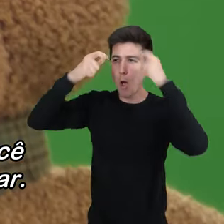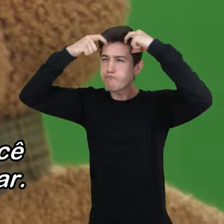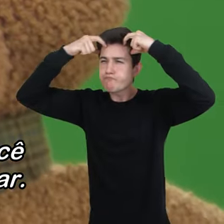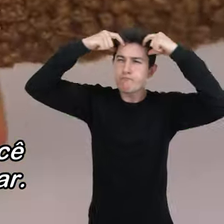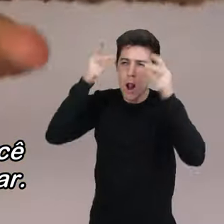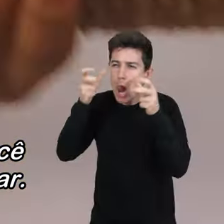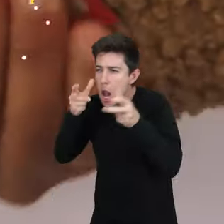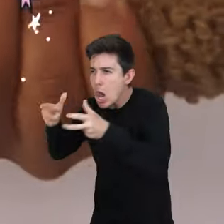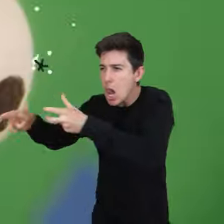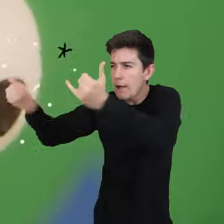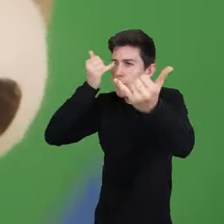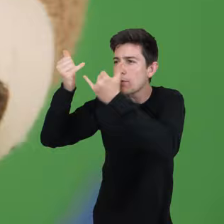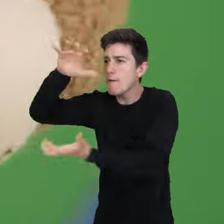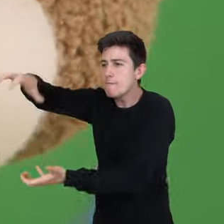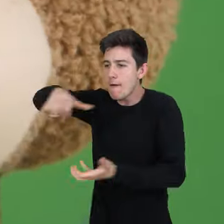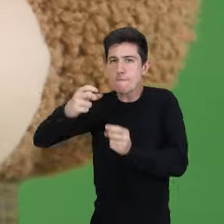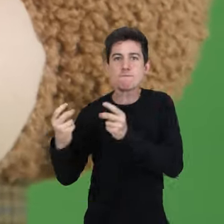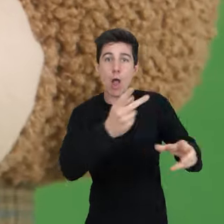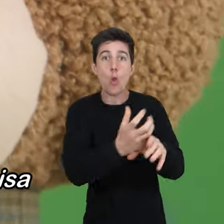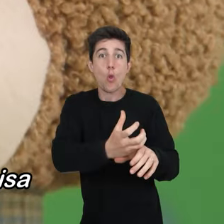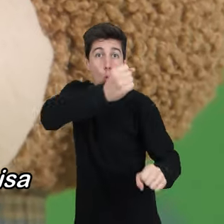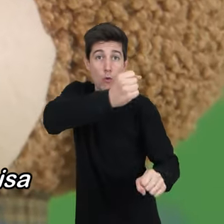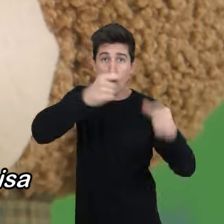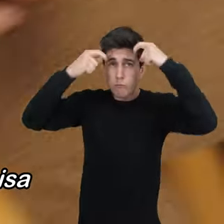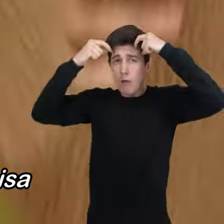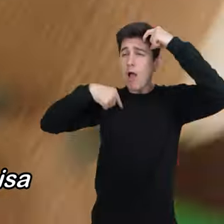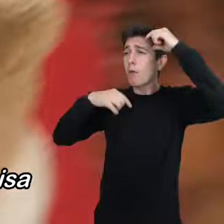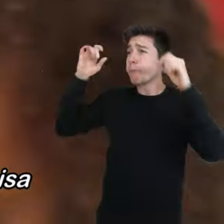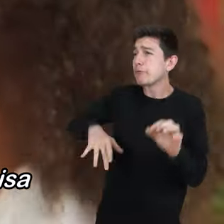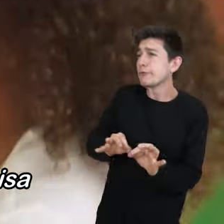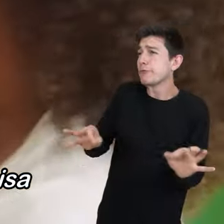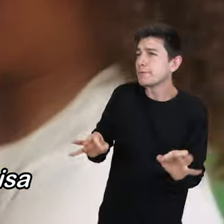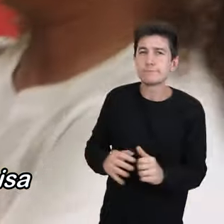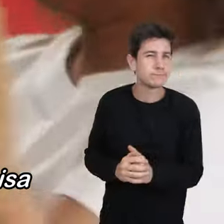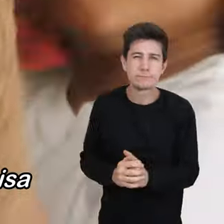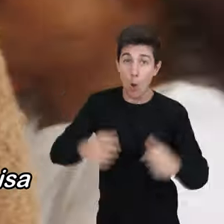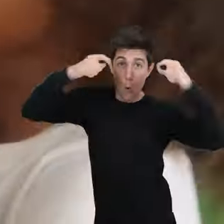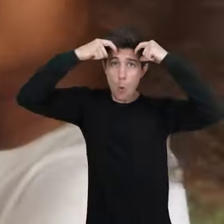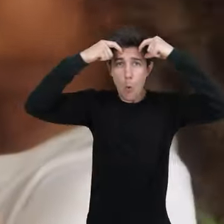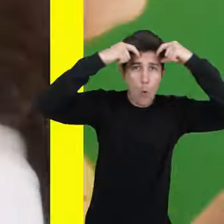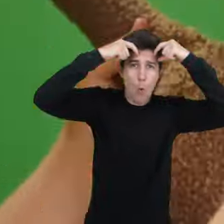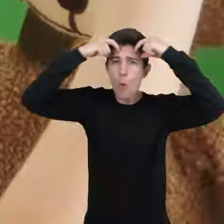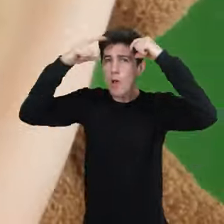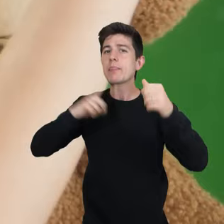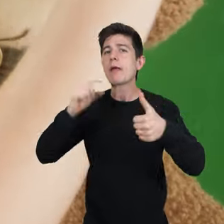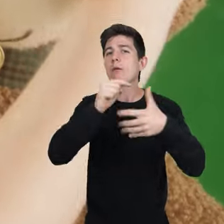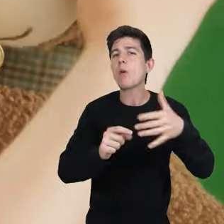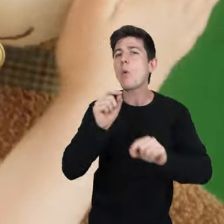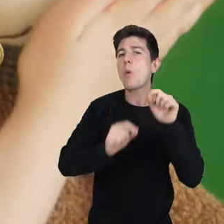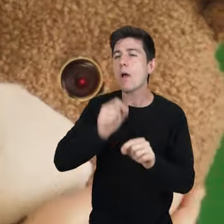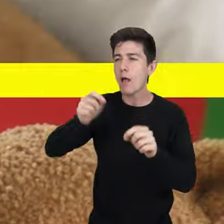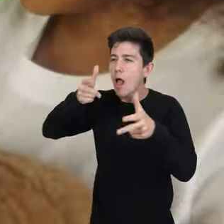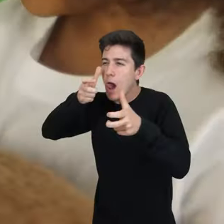vende os dados para lucrar. Sou só um ursinho de pelúcia. O ursinho compartilhado tem todas as funções que você precisa em um melhor amigo fofinho.